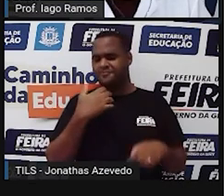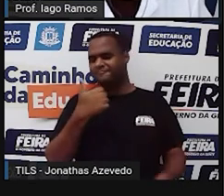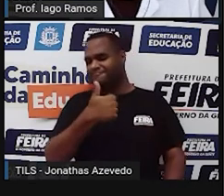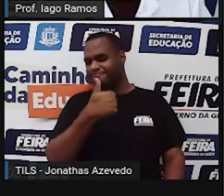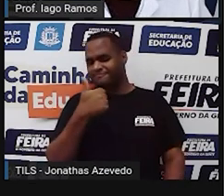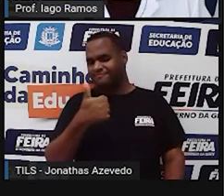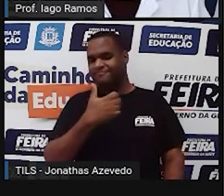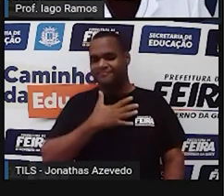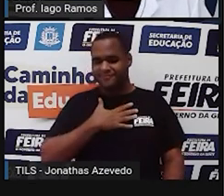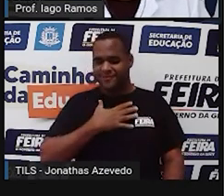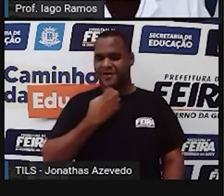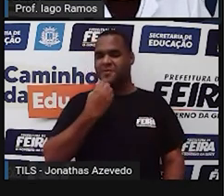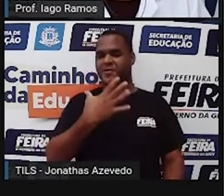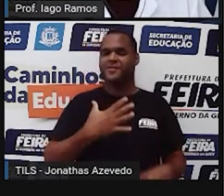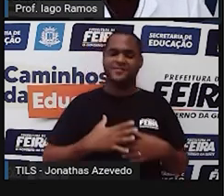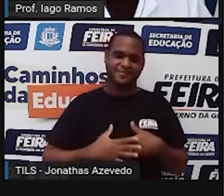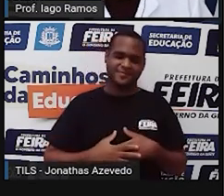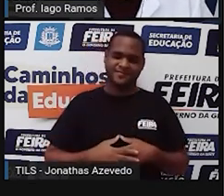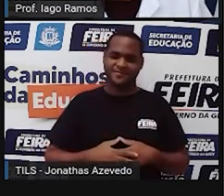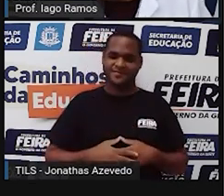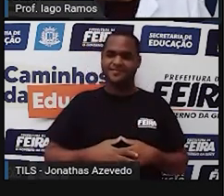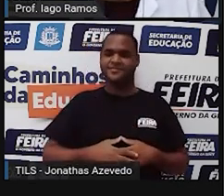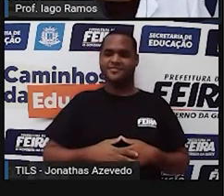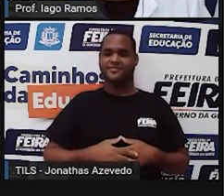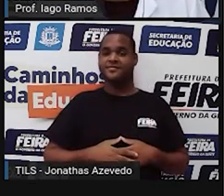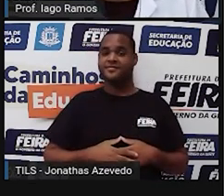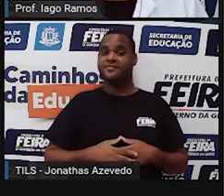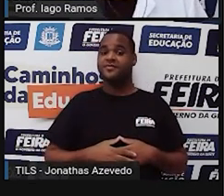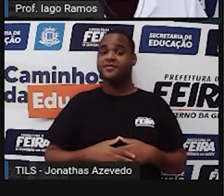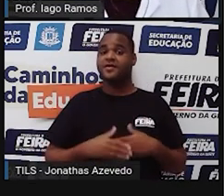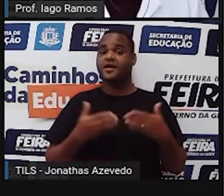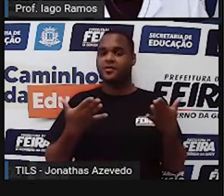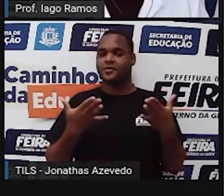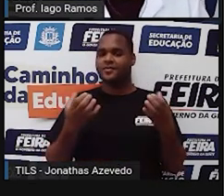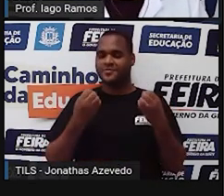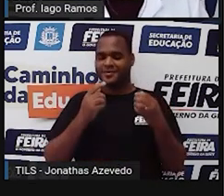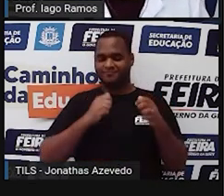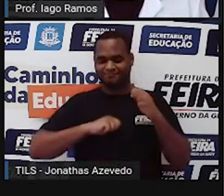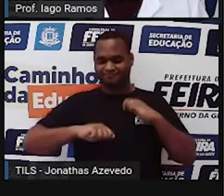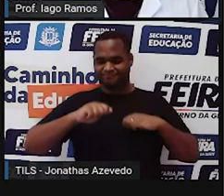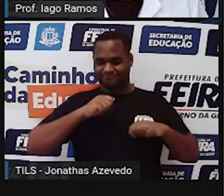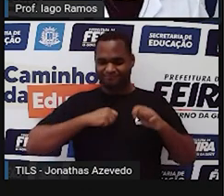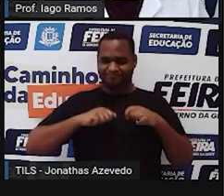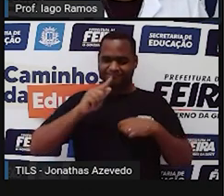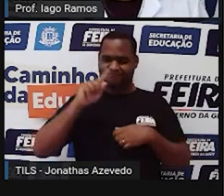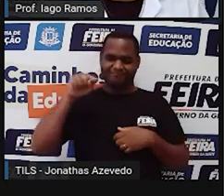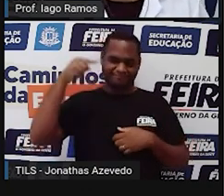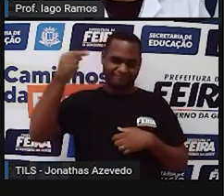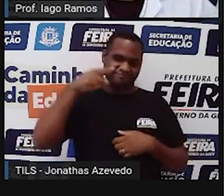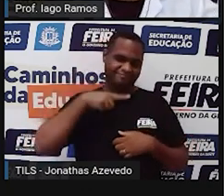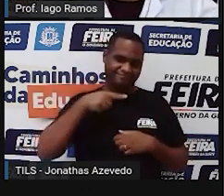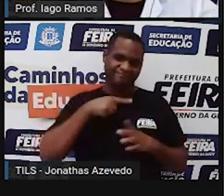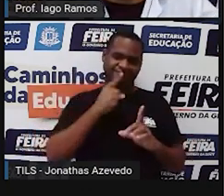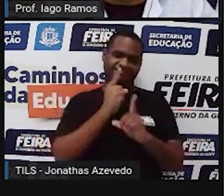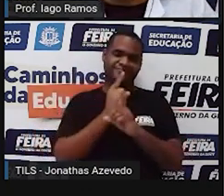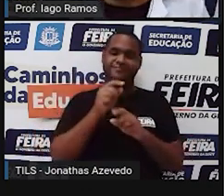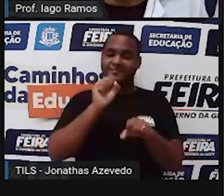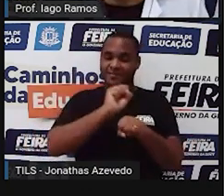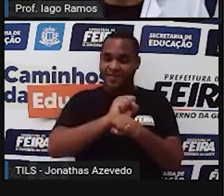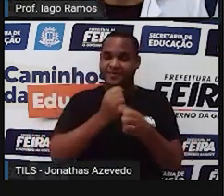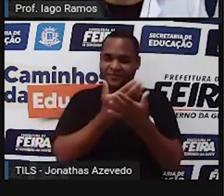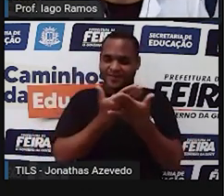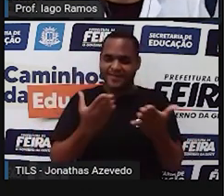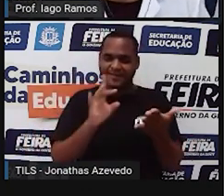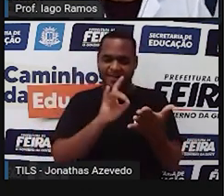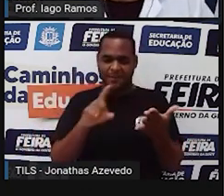bastante, tá bom? E já estamos, claro, ansiosos para a próxima. Esperamos que você